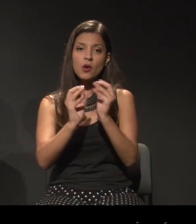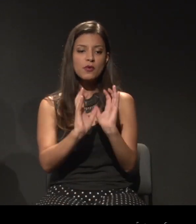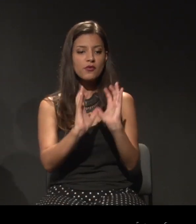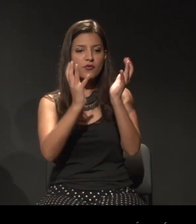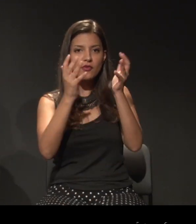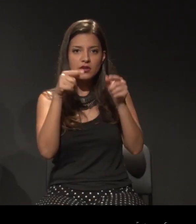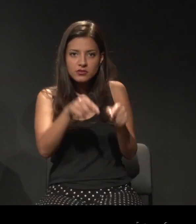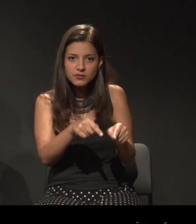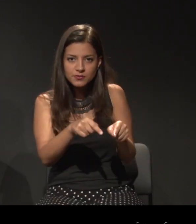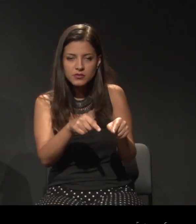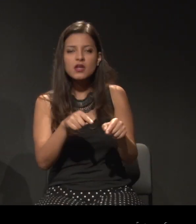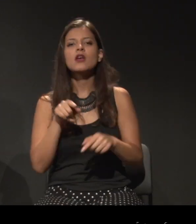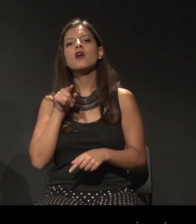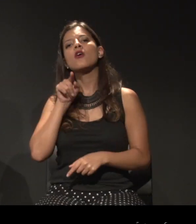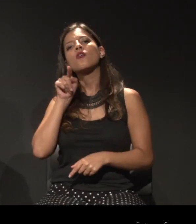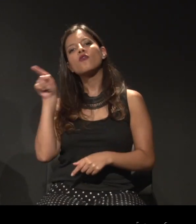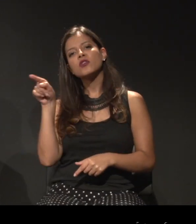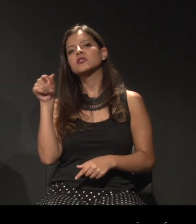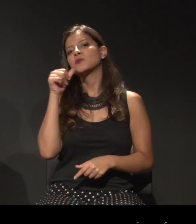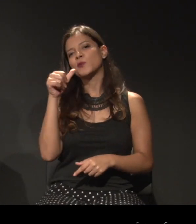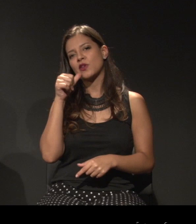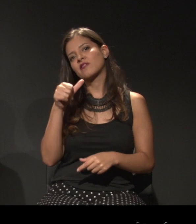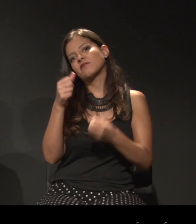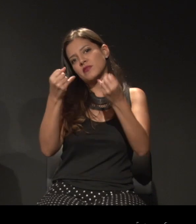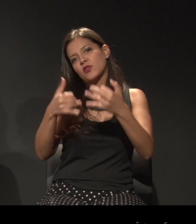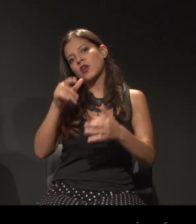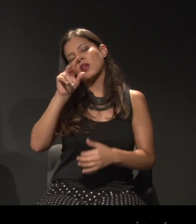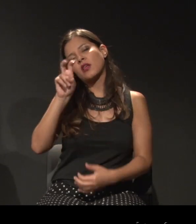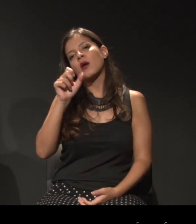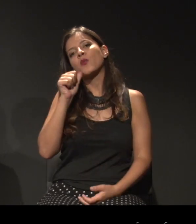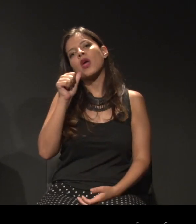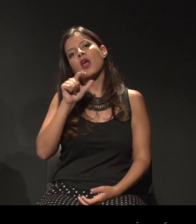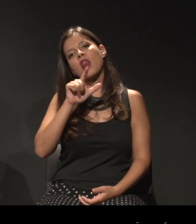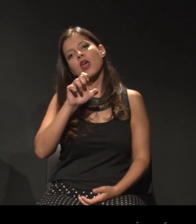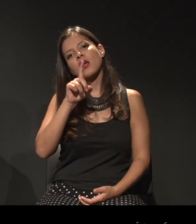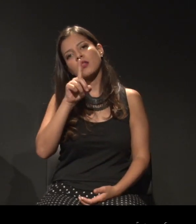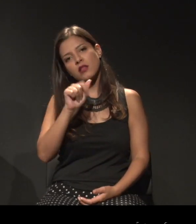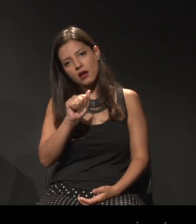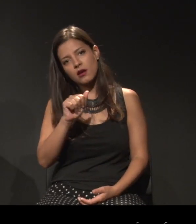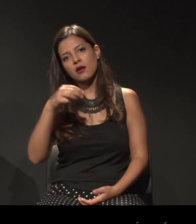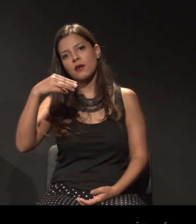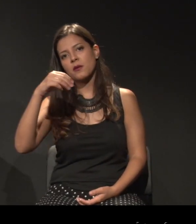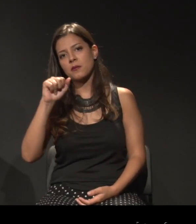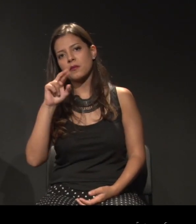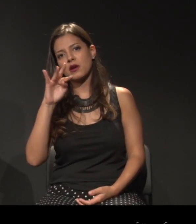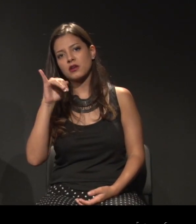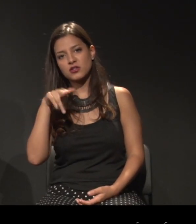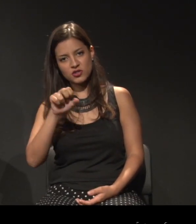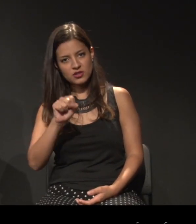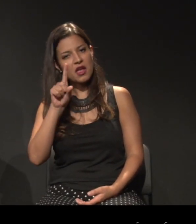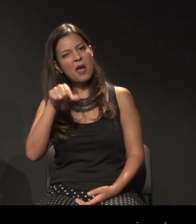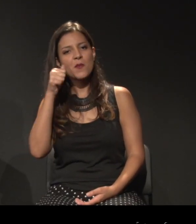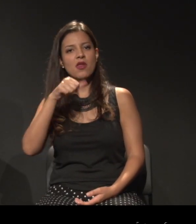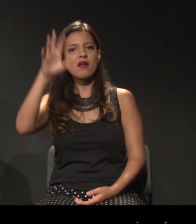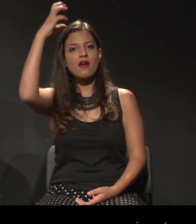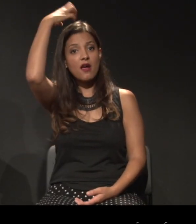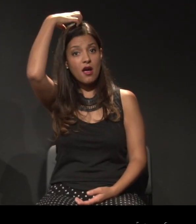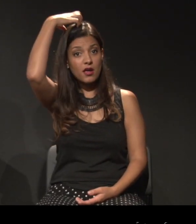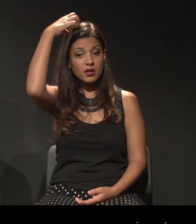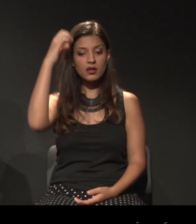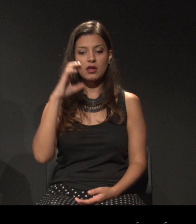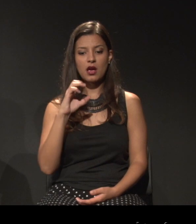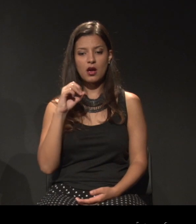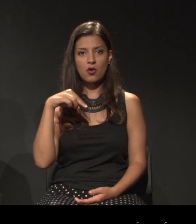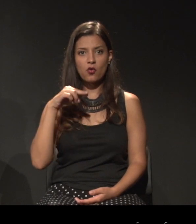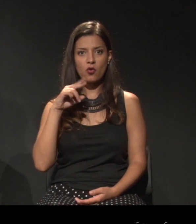Você citou Leda Martins, Leda Martins é uma rainha conga, não é? E ela foi alguém